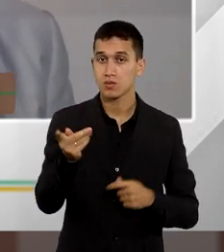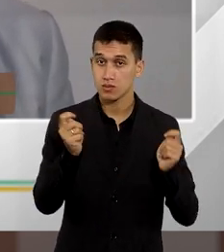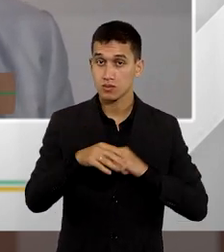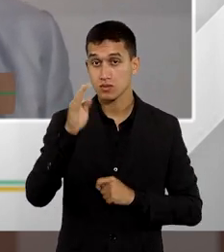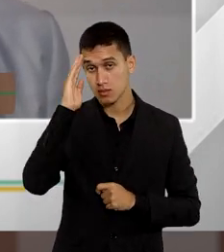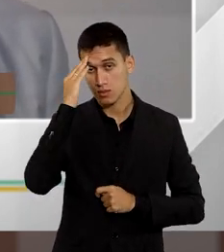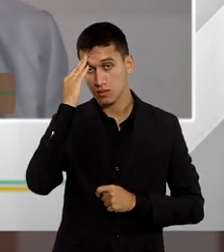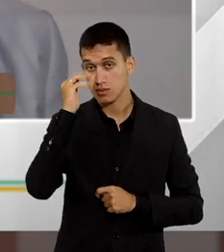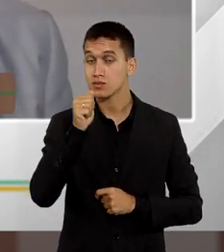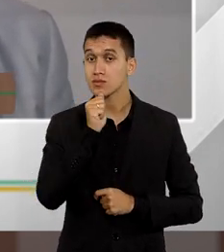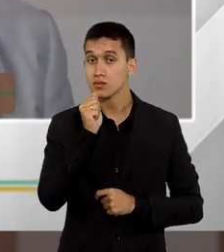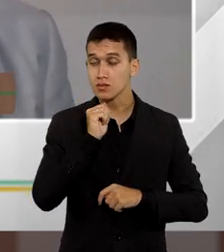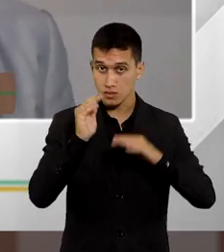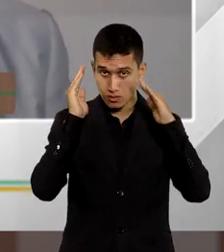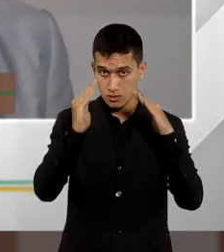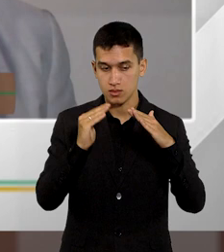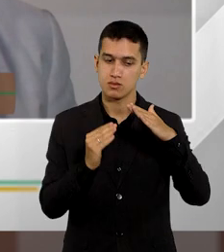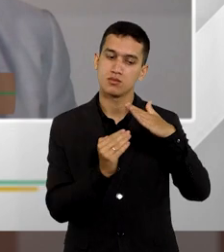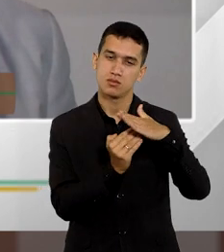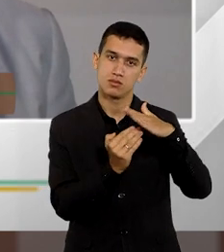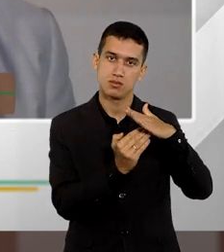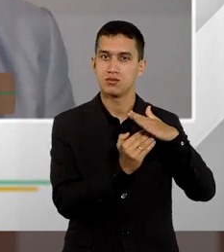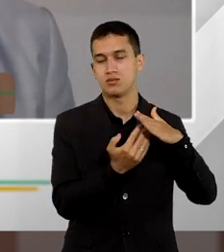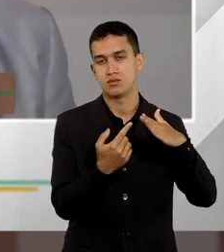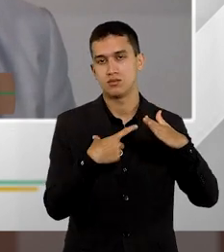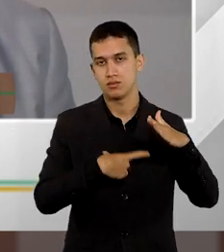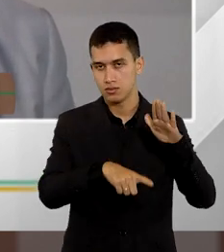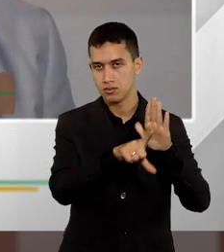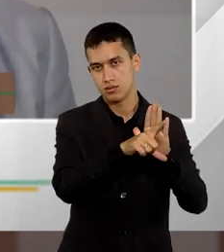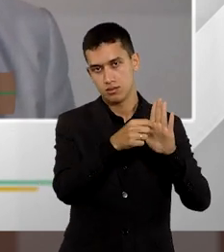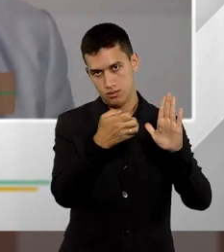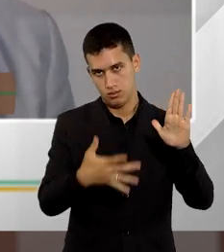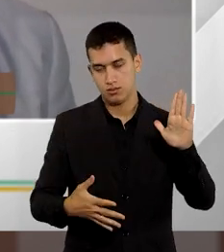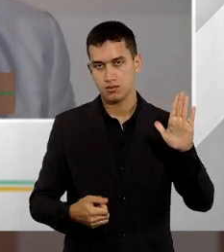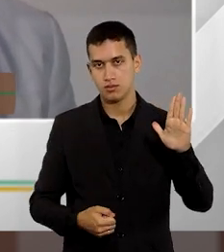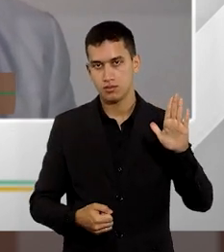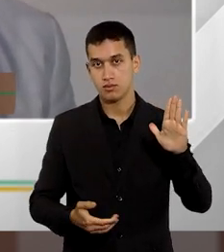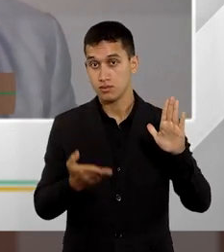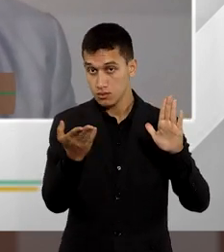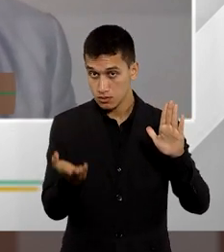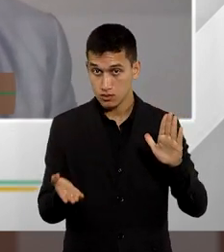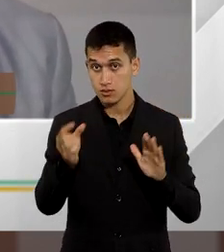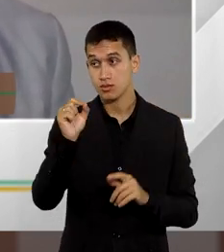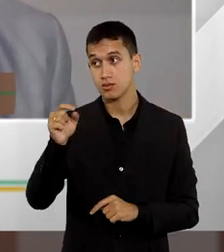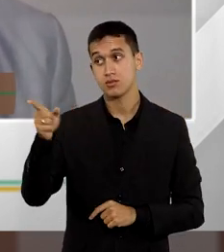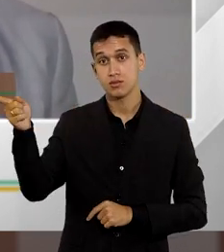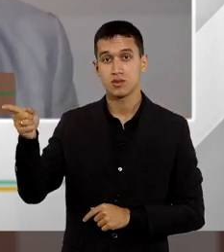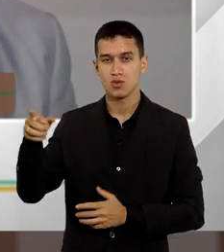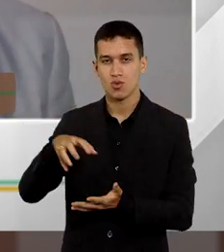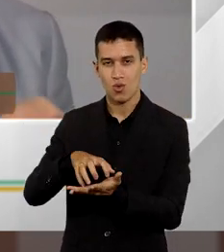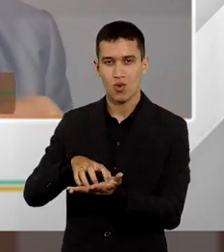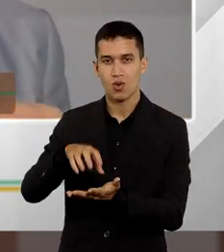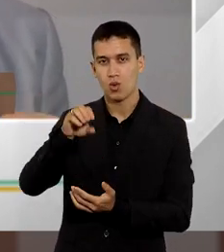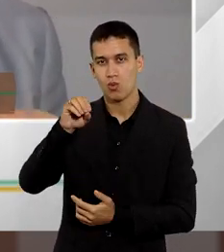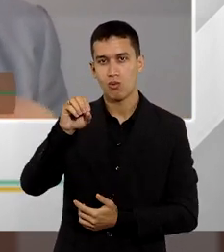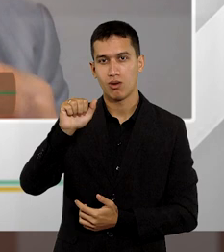sem obedecer os limites legais. E é esse ponto que a OAB tem buscado